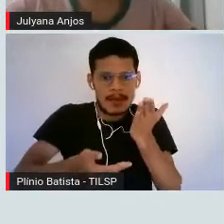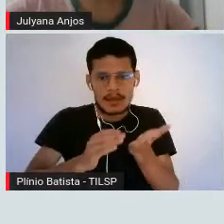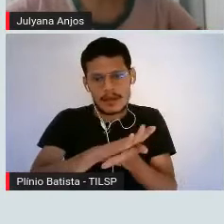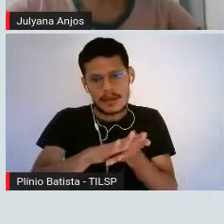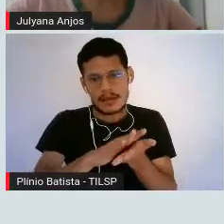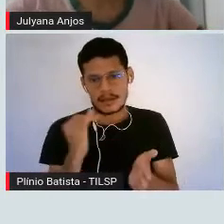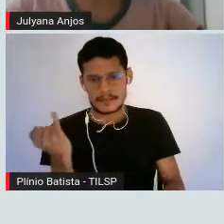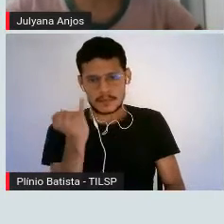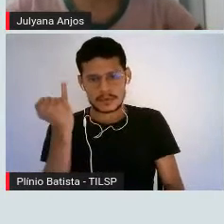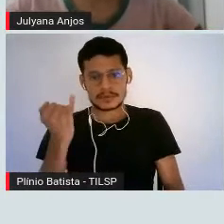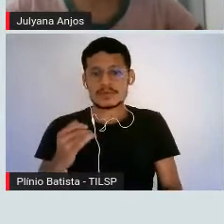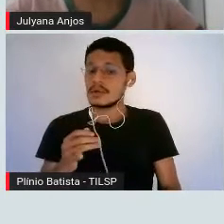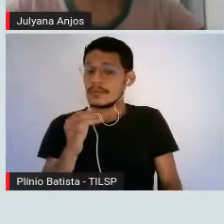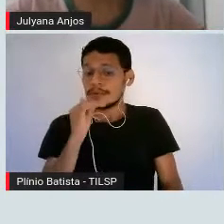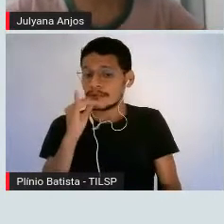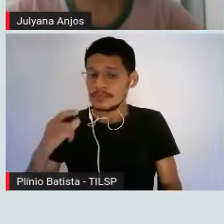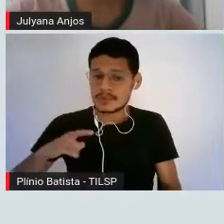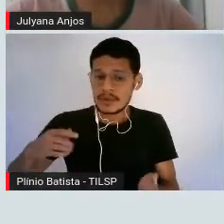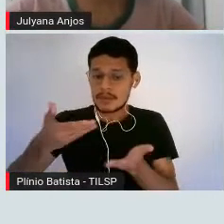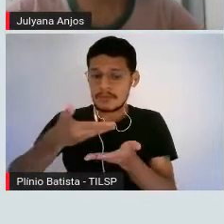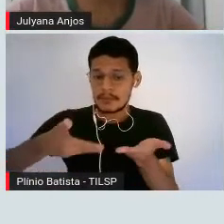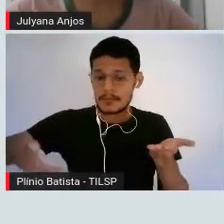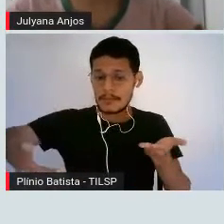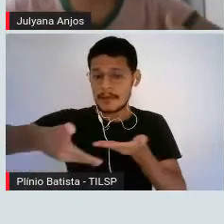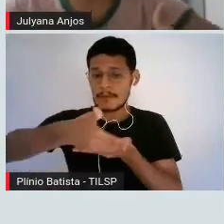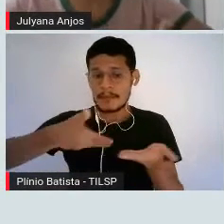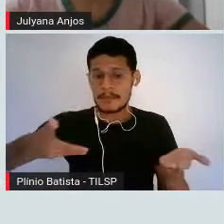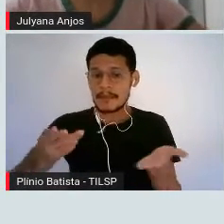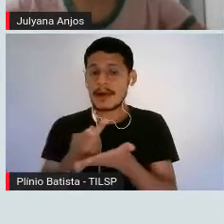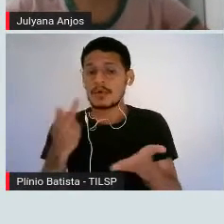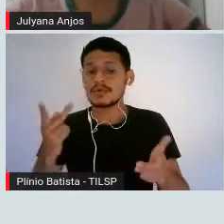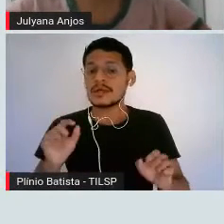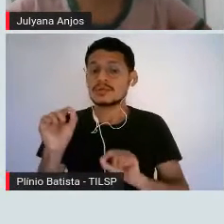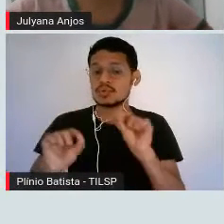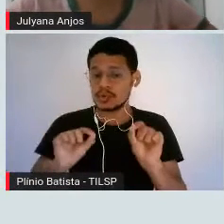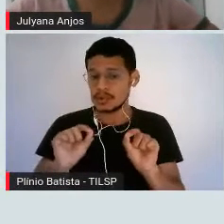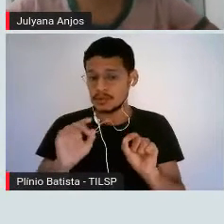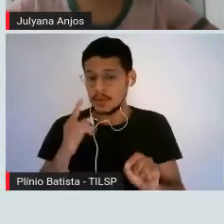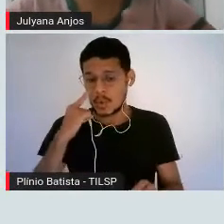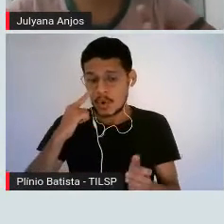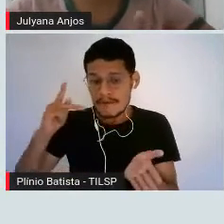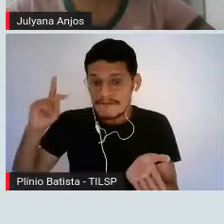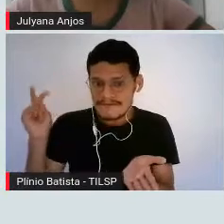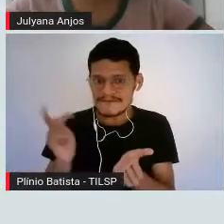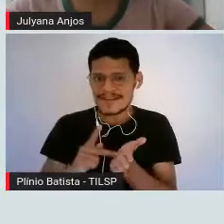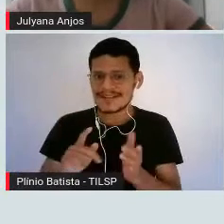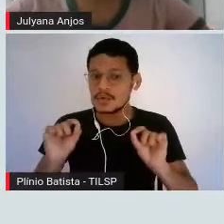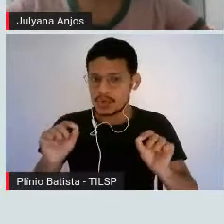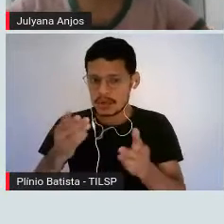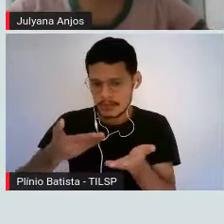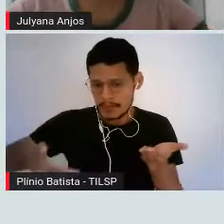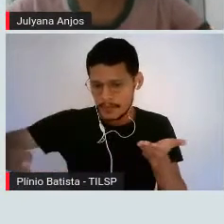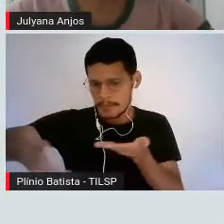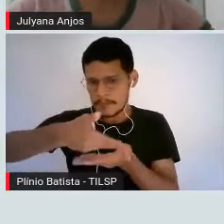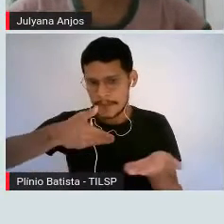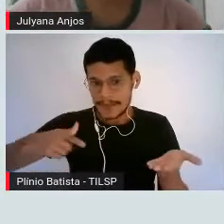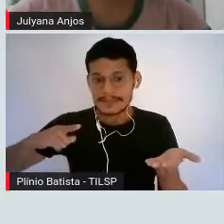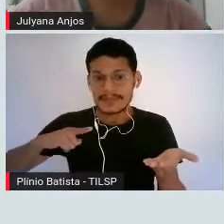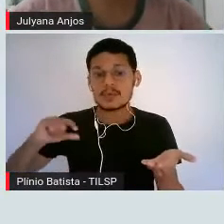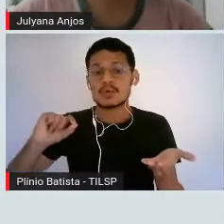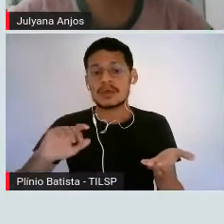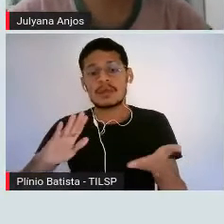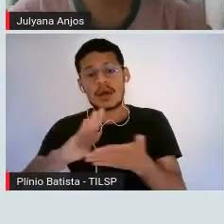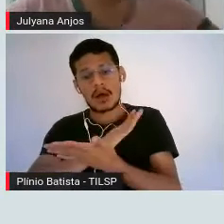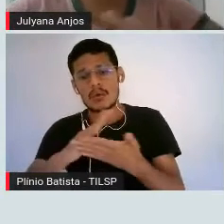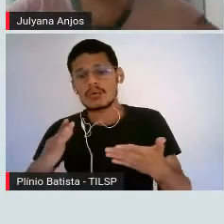universo caótico, essas interações vão ocorrer principalmente, primordialmente, na verdade, através de alguns compostos. E esses